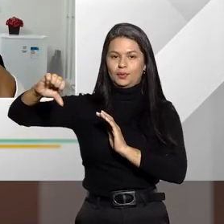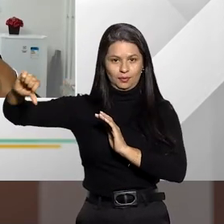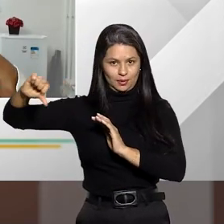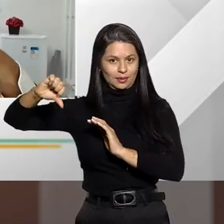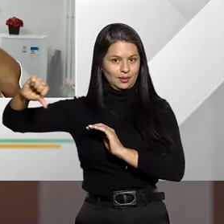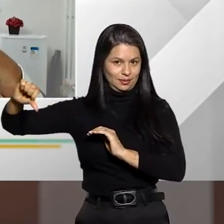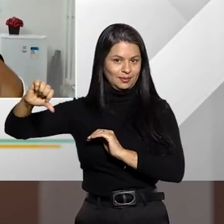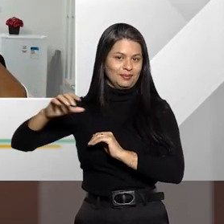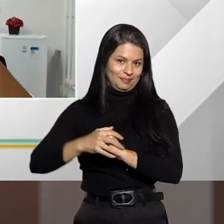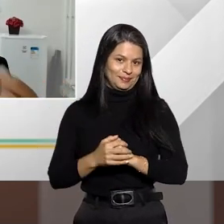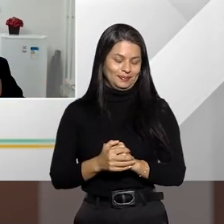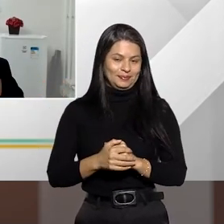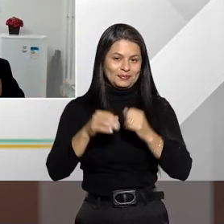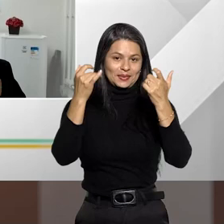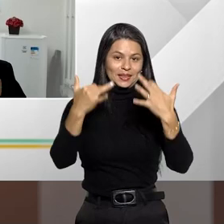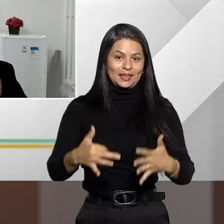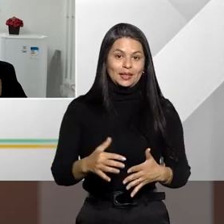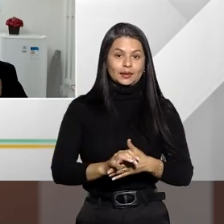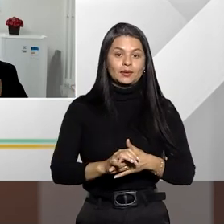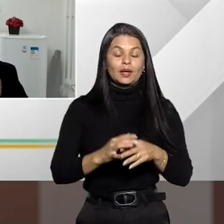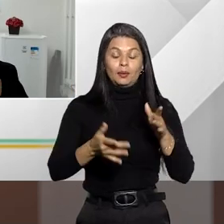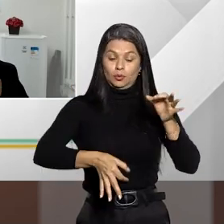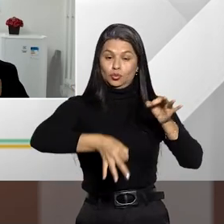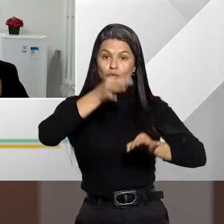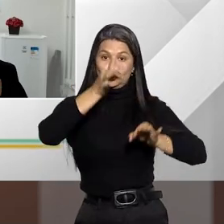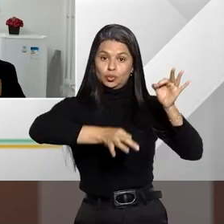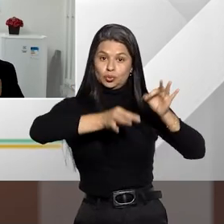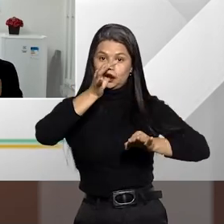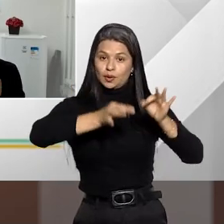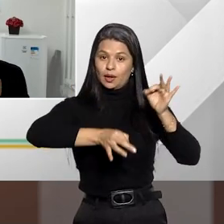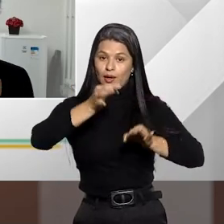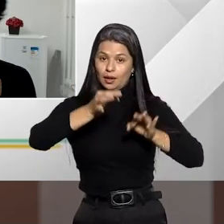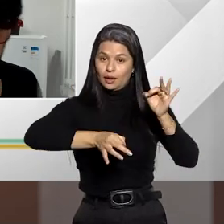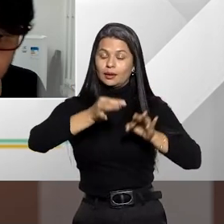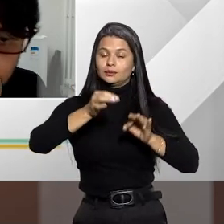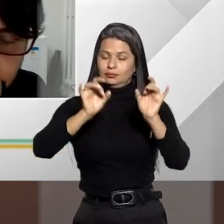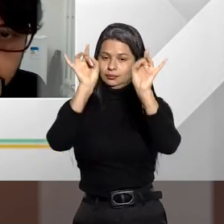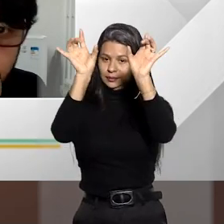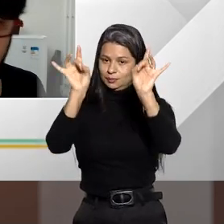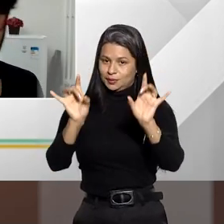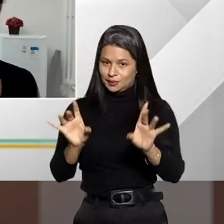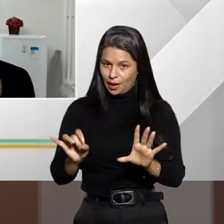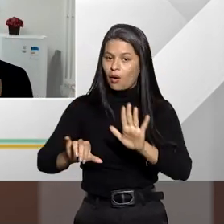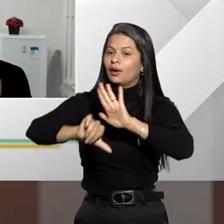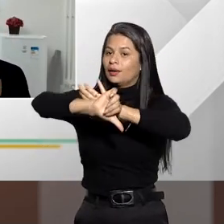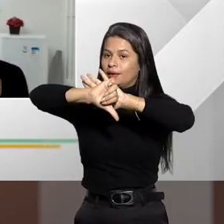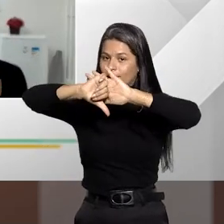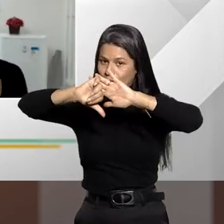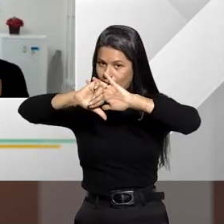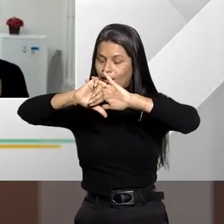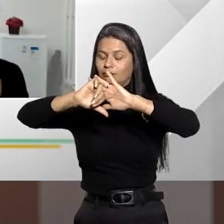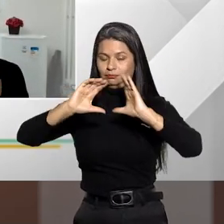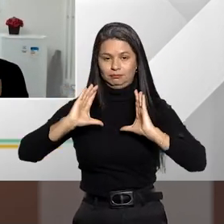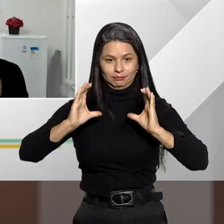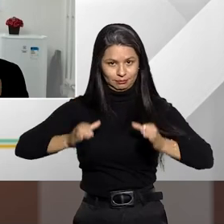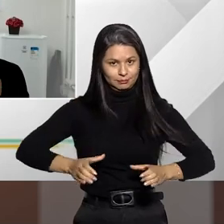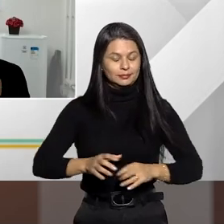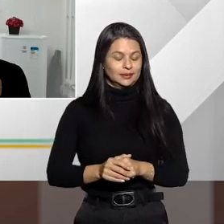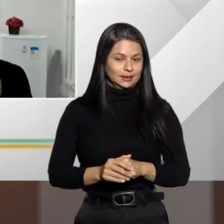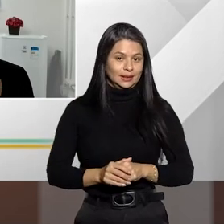Isso, na lei 9.099. É dos juizados. Dos juizados especiais criminais. Isso. Cíveis e criminais, né?